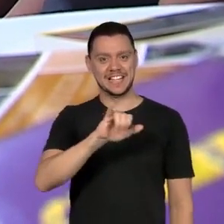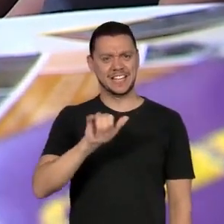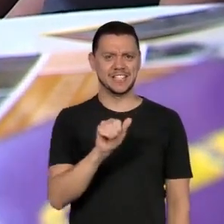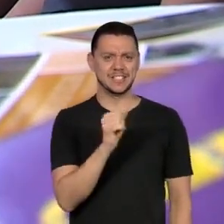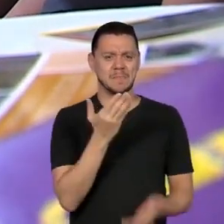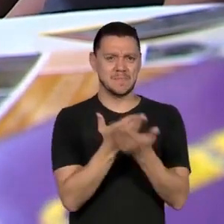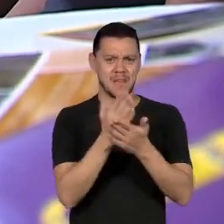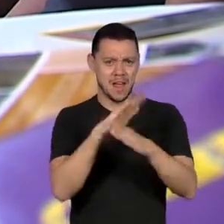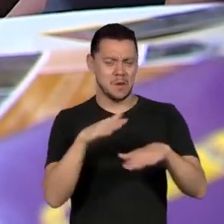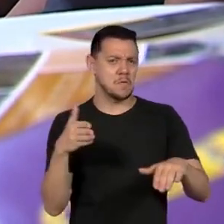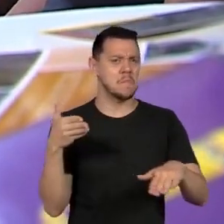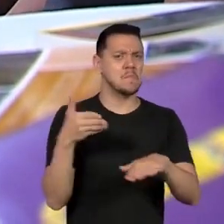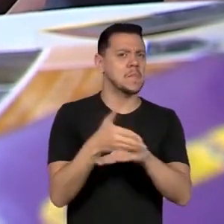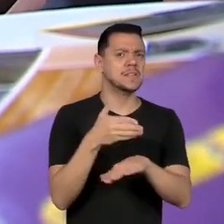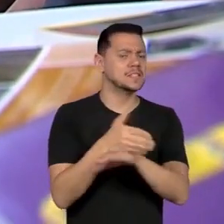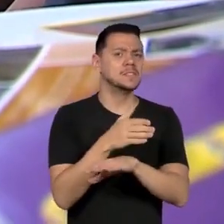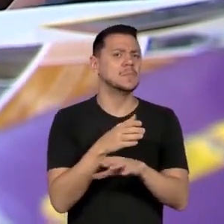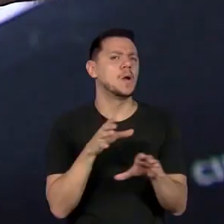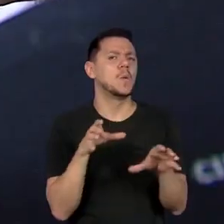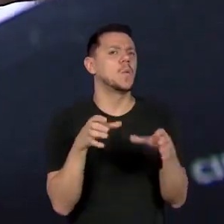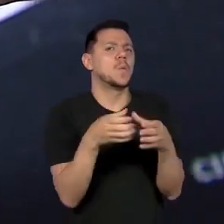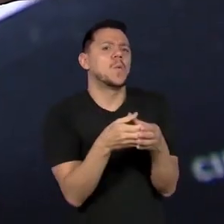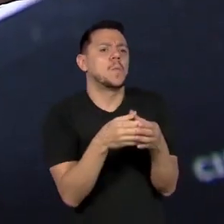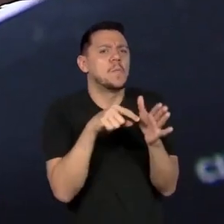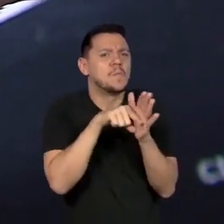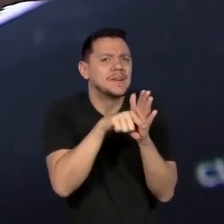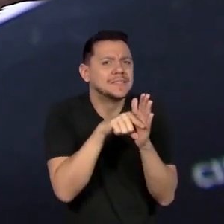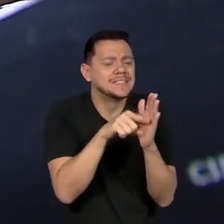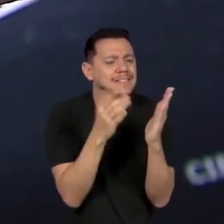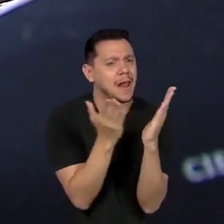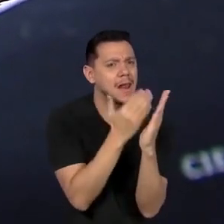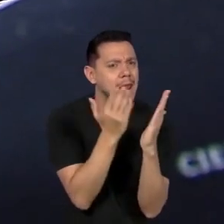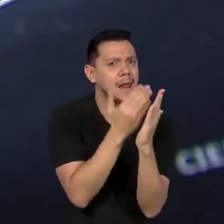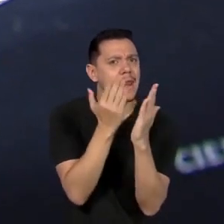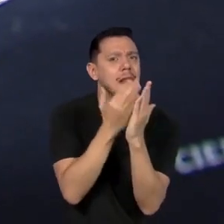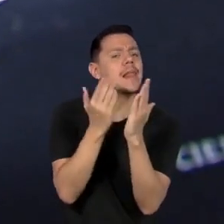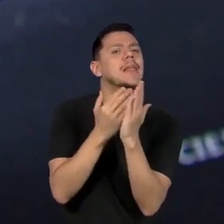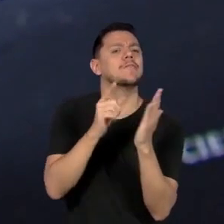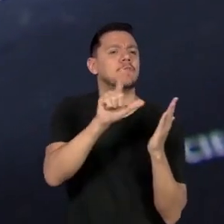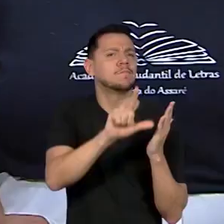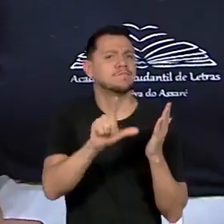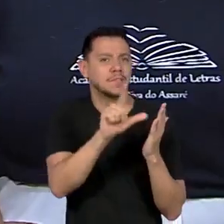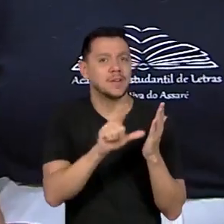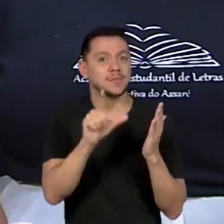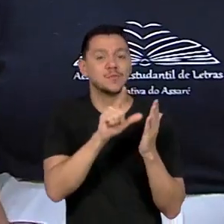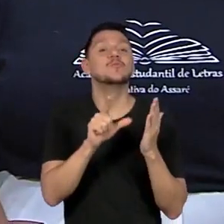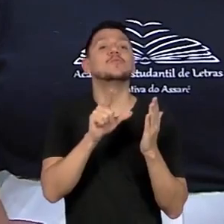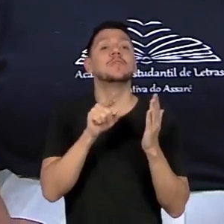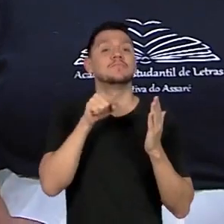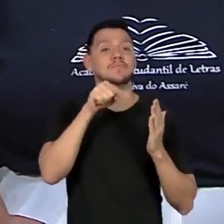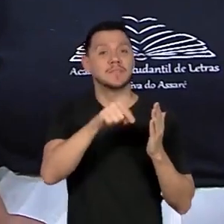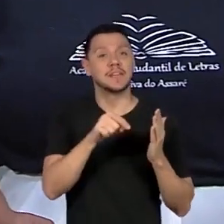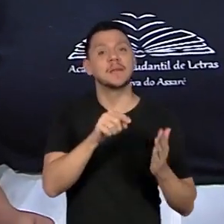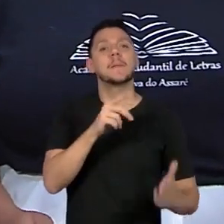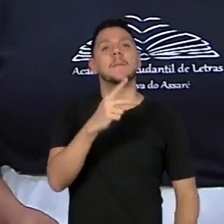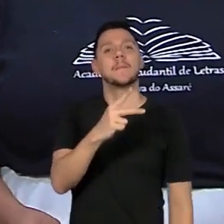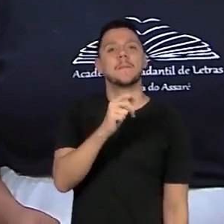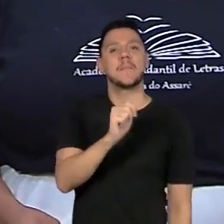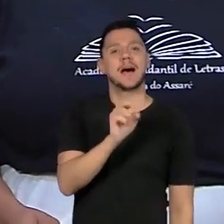parte da AEL, Academia Estudantil de Letras, batizada com o nome do poeta patativa do Assaré.